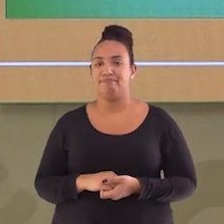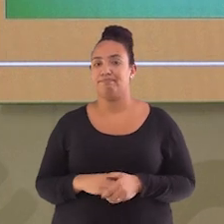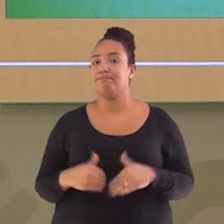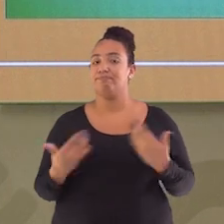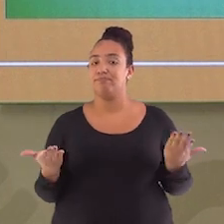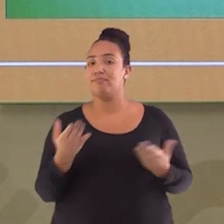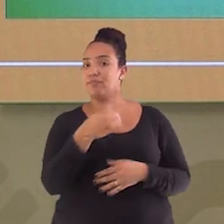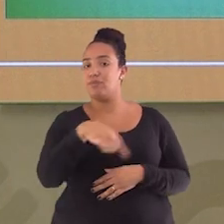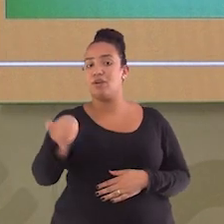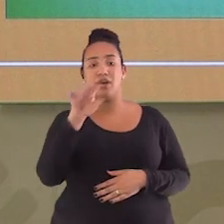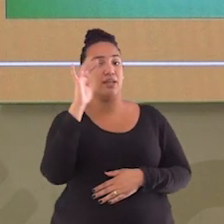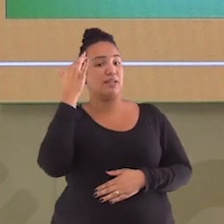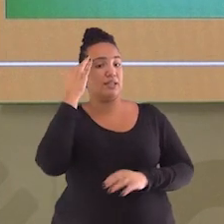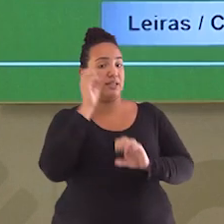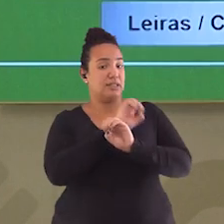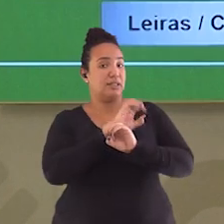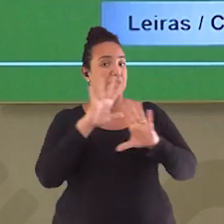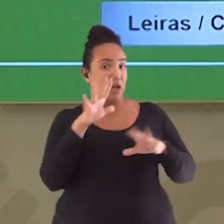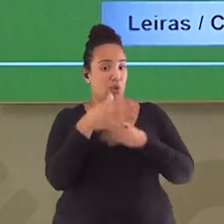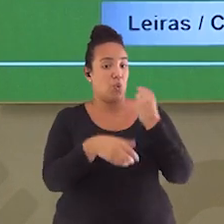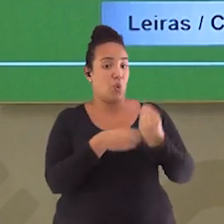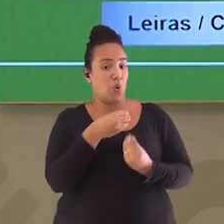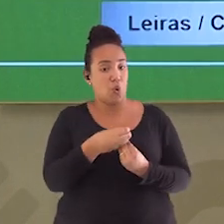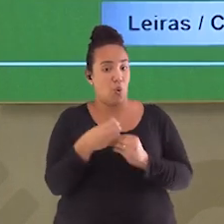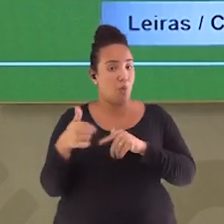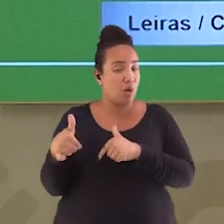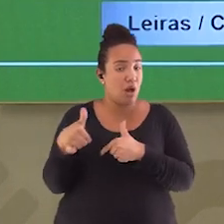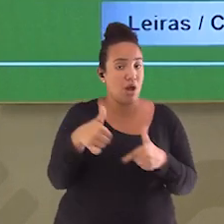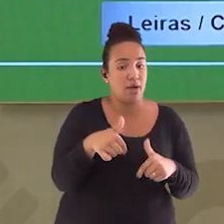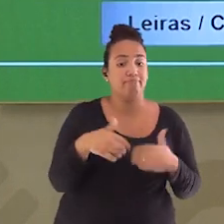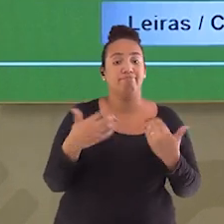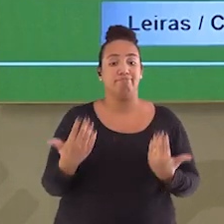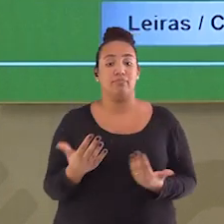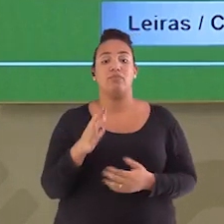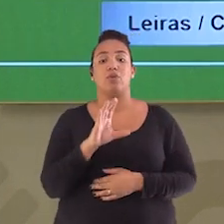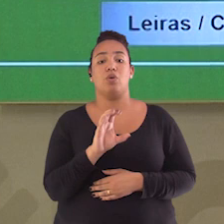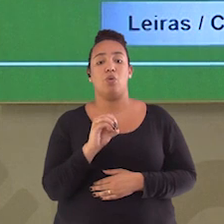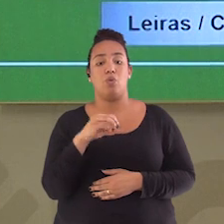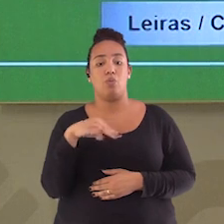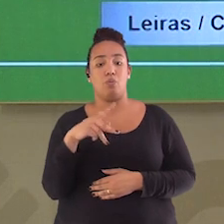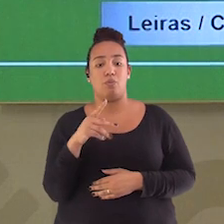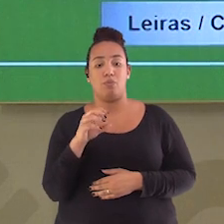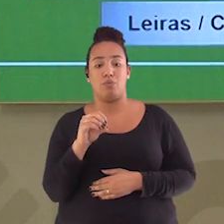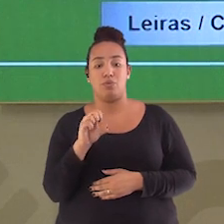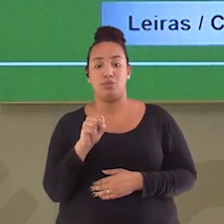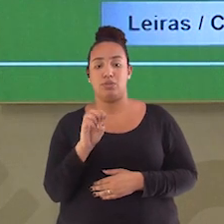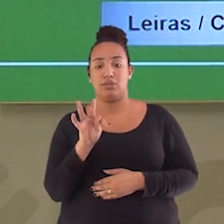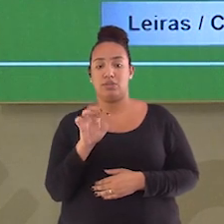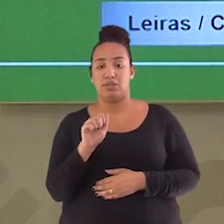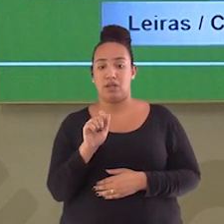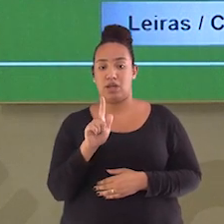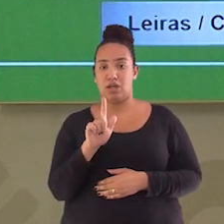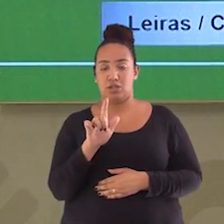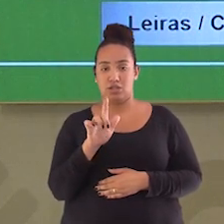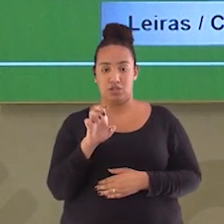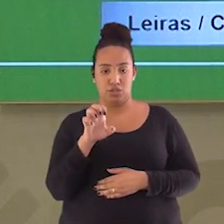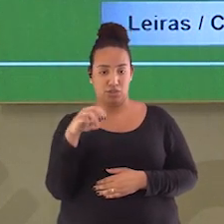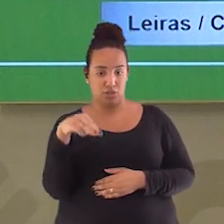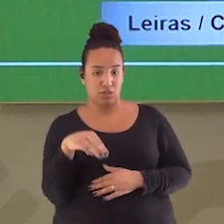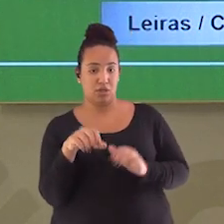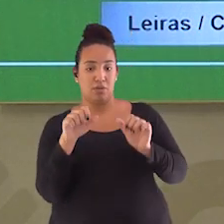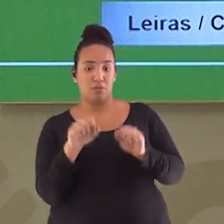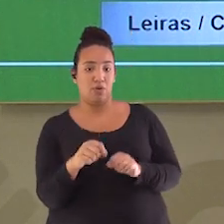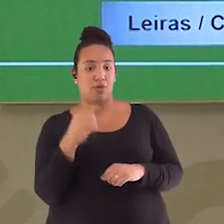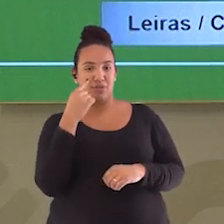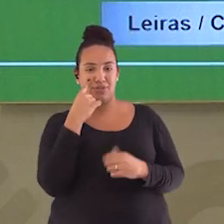como isso funciona na prática? Bom, a compostagem pode ser realizada em campo aberto, em leiras ou canteiros, como a